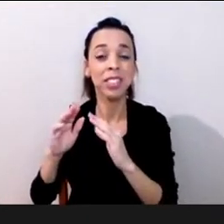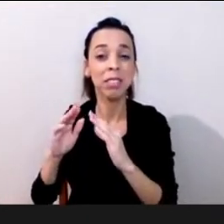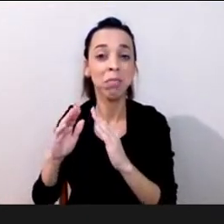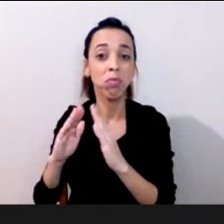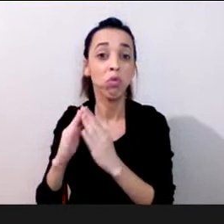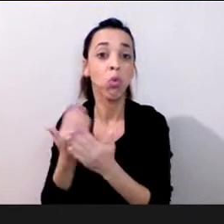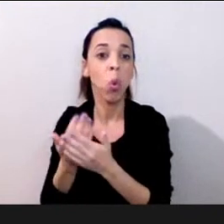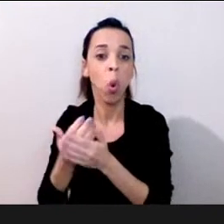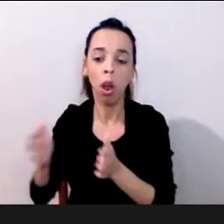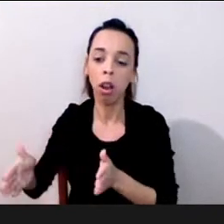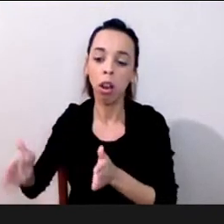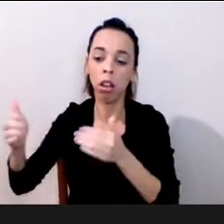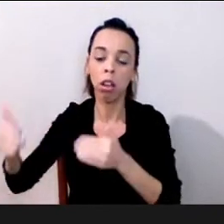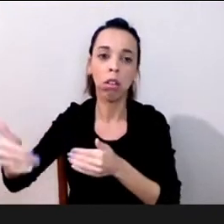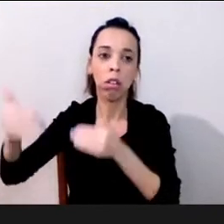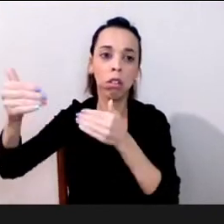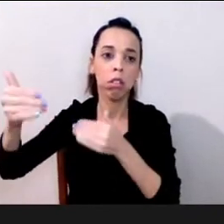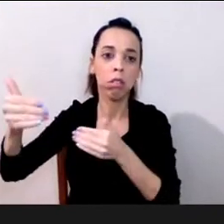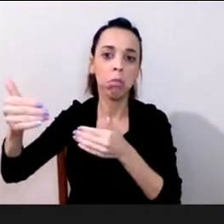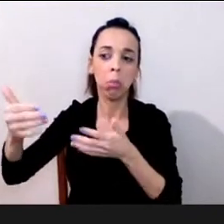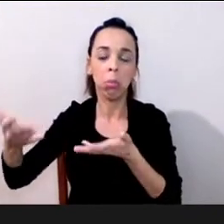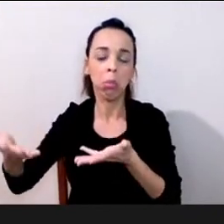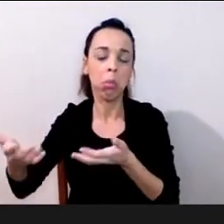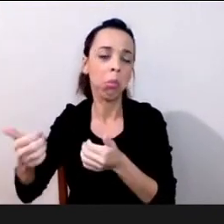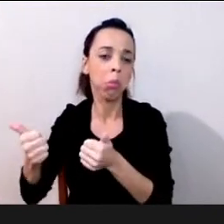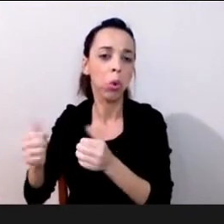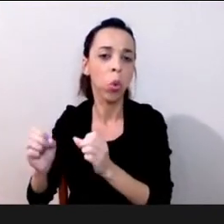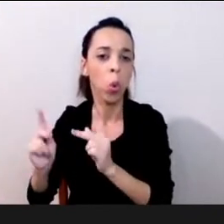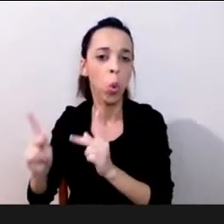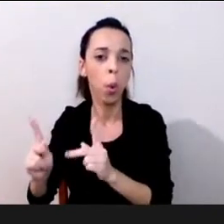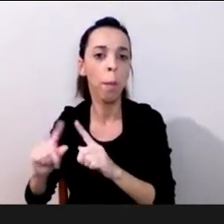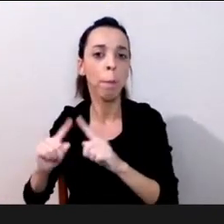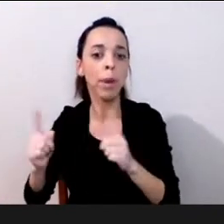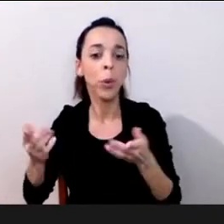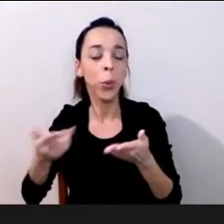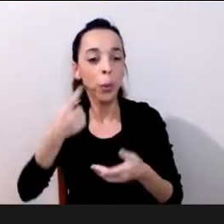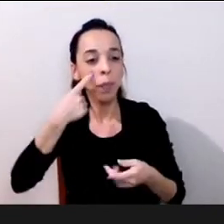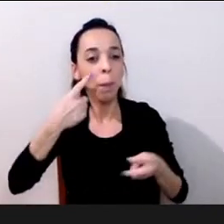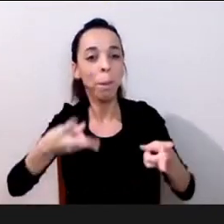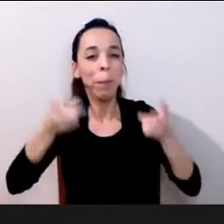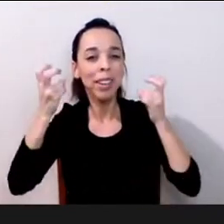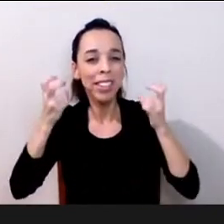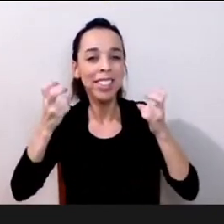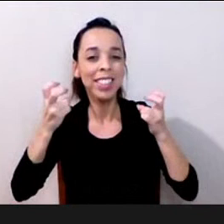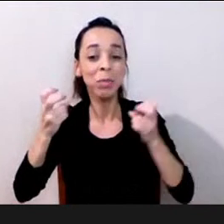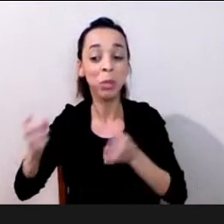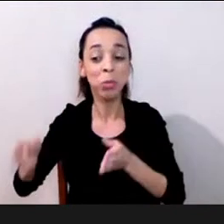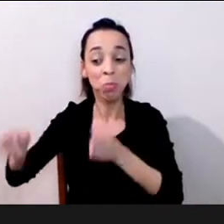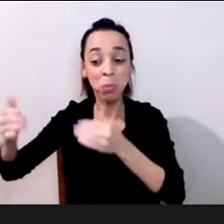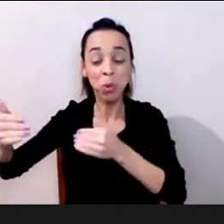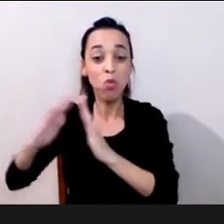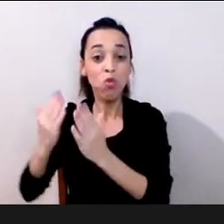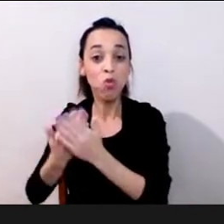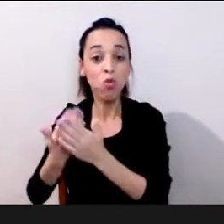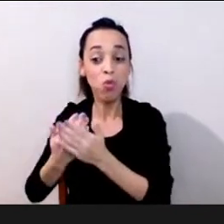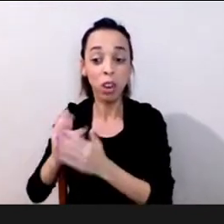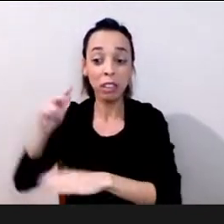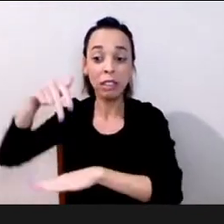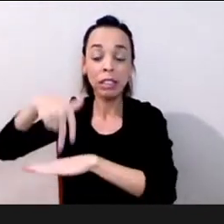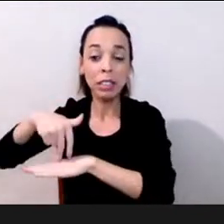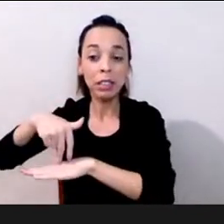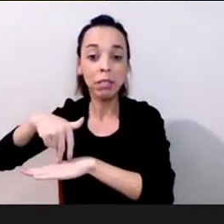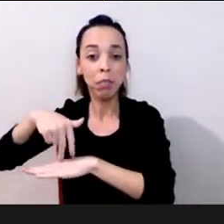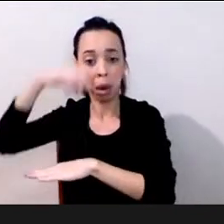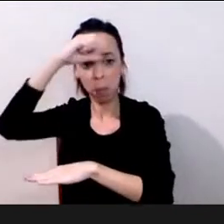não deixa de ter sentido então juntando aí a coragem de fazer e de